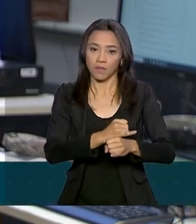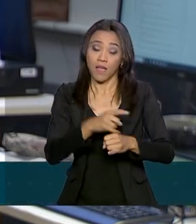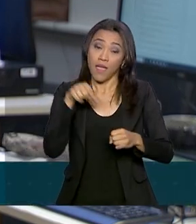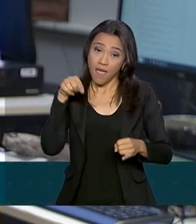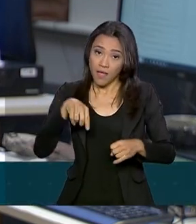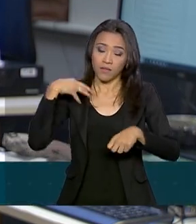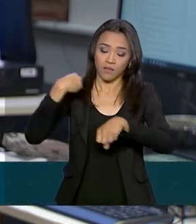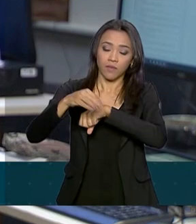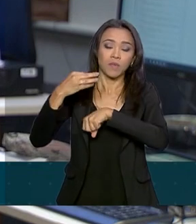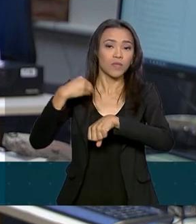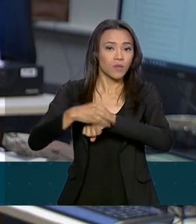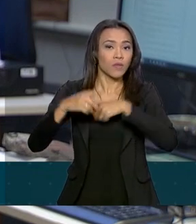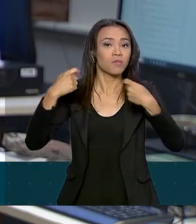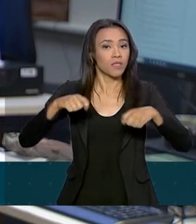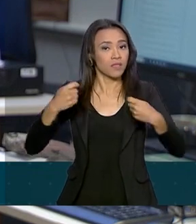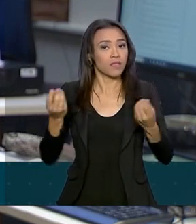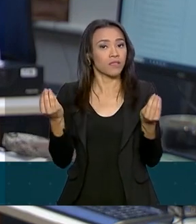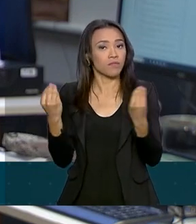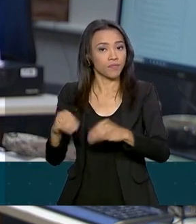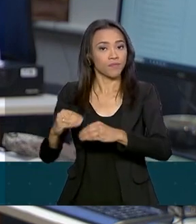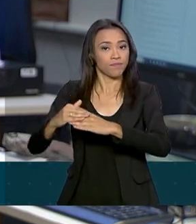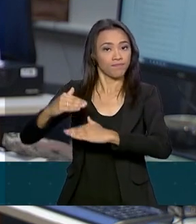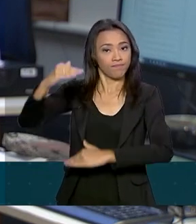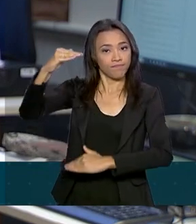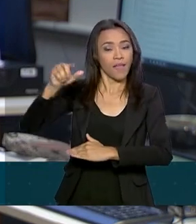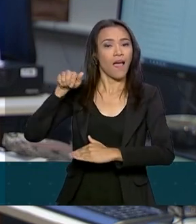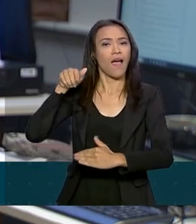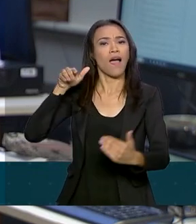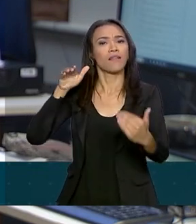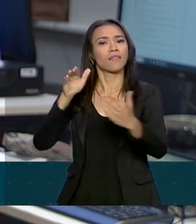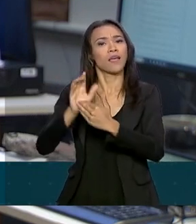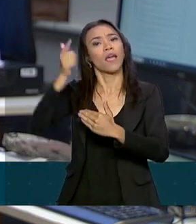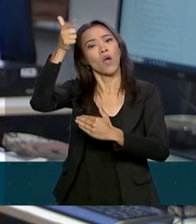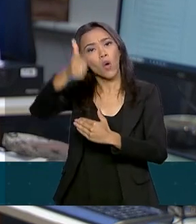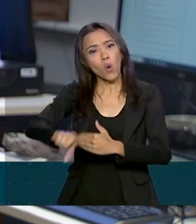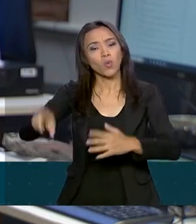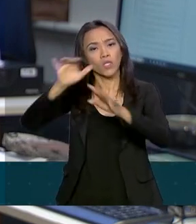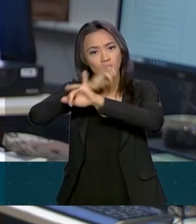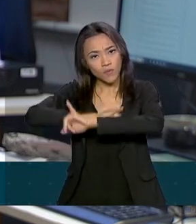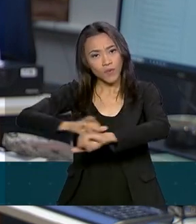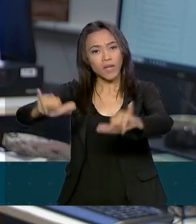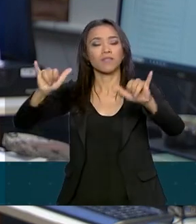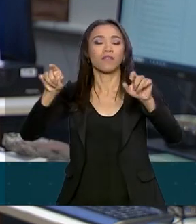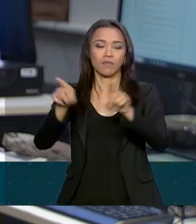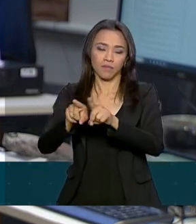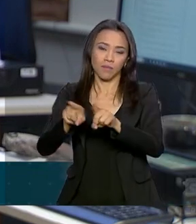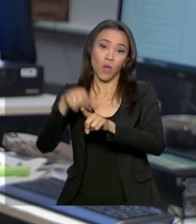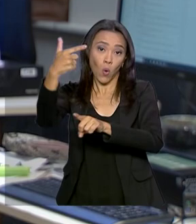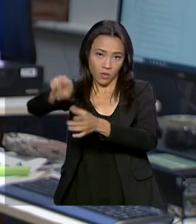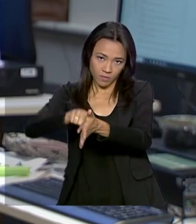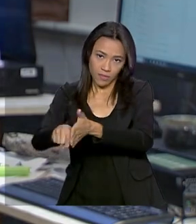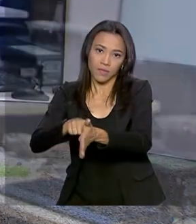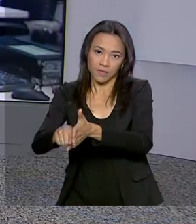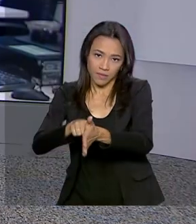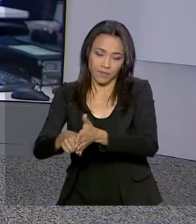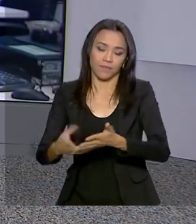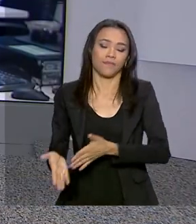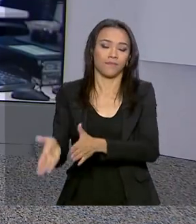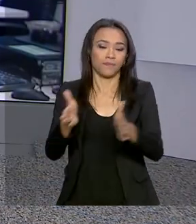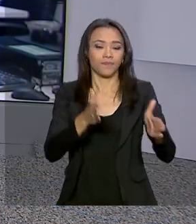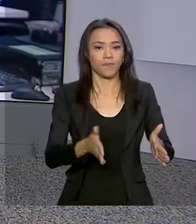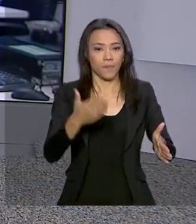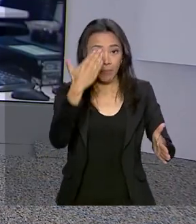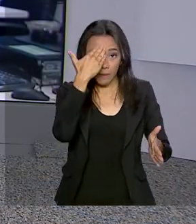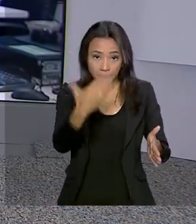devem ser mantidas na página até a próxima divulgação do índice de desempenho. Obrigada, Raquel, pelas